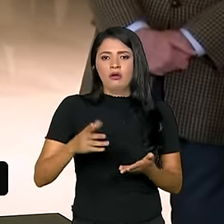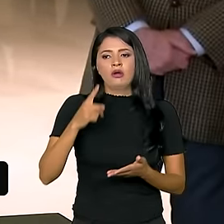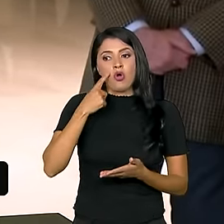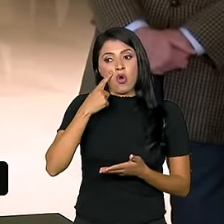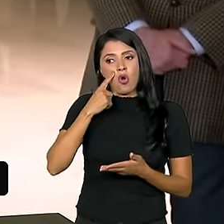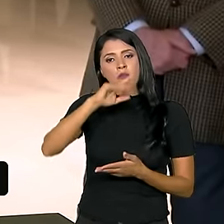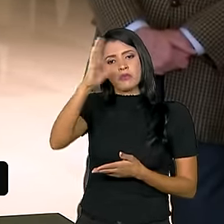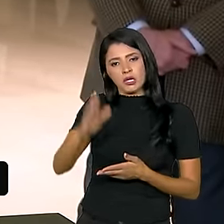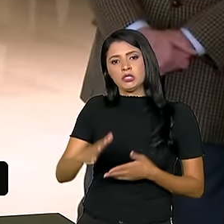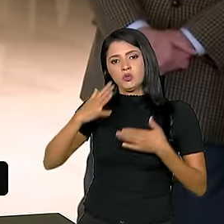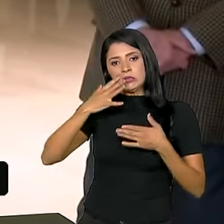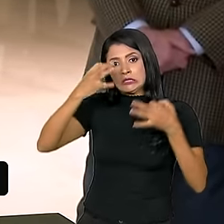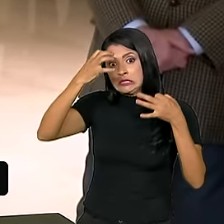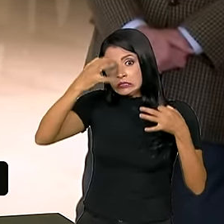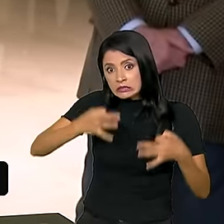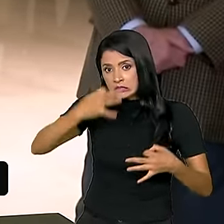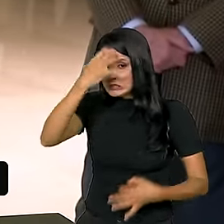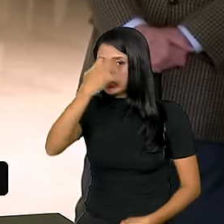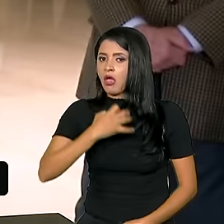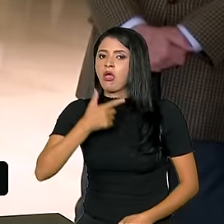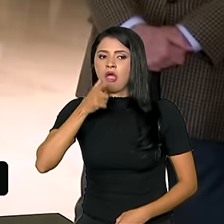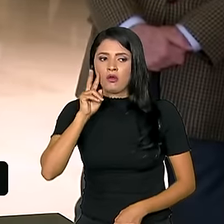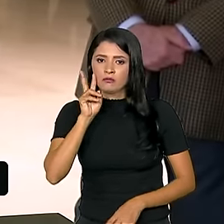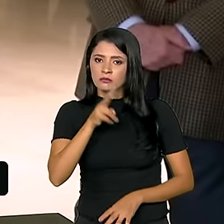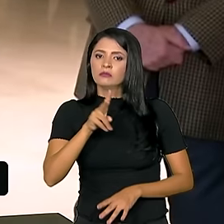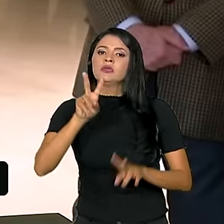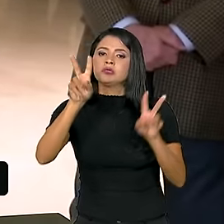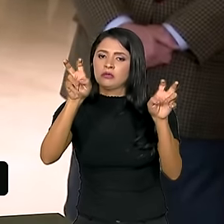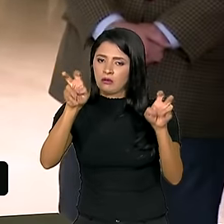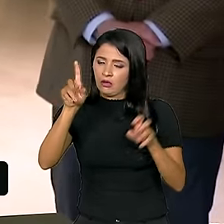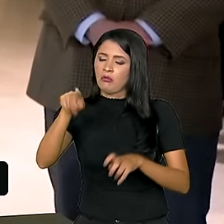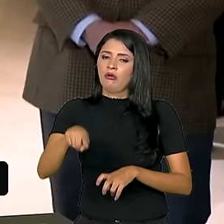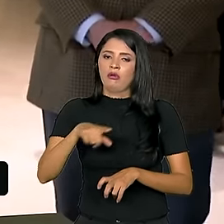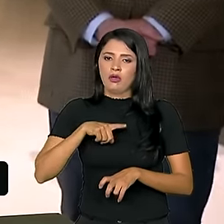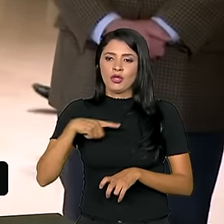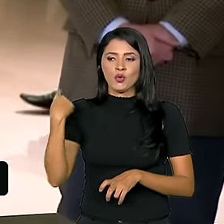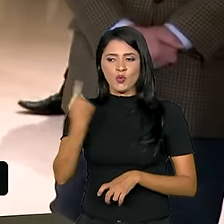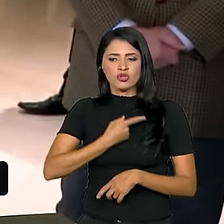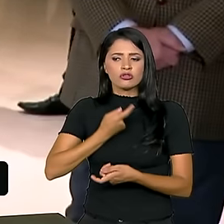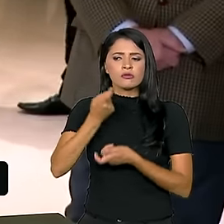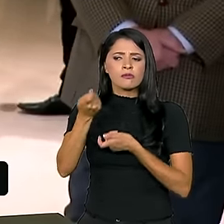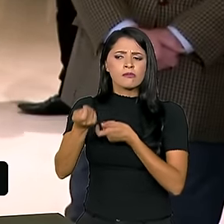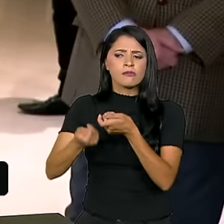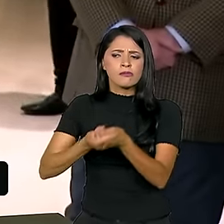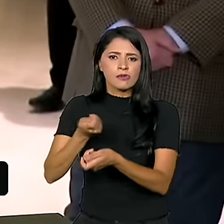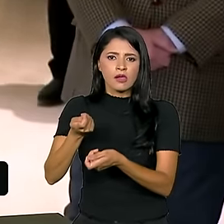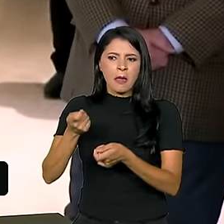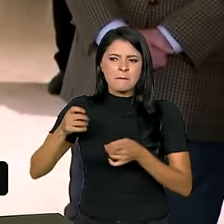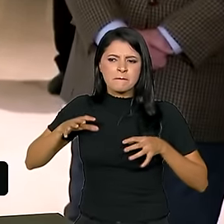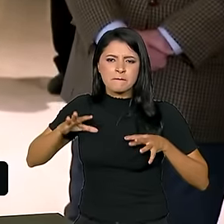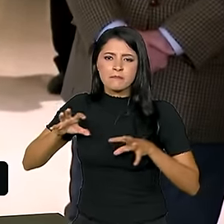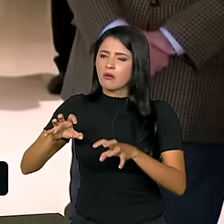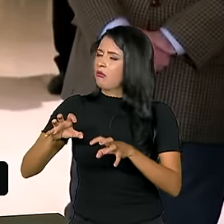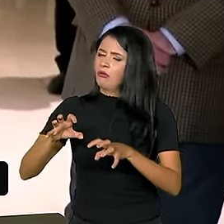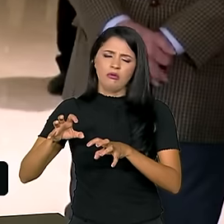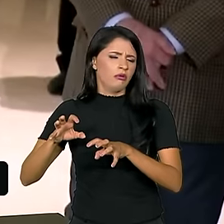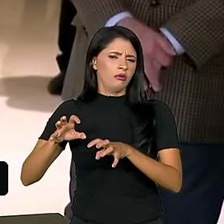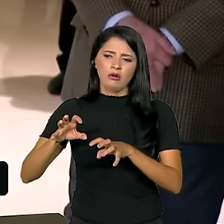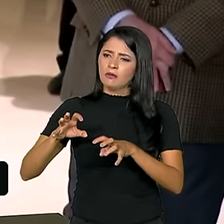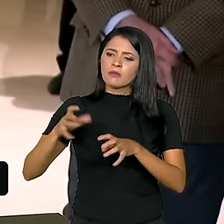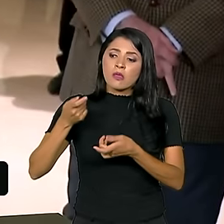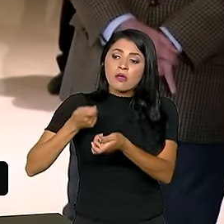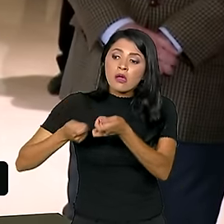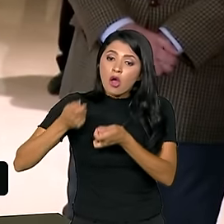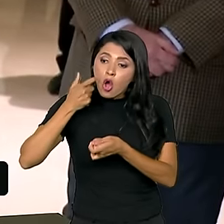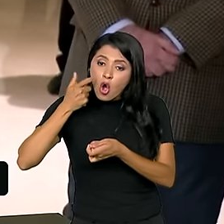muito a sério, muito a sério. Ou seja, nós queremos convencer. Nós não queremos brigar. Nós queremos convencer as